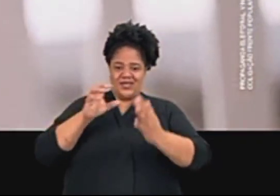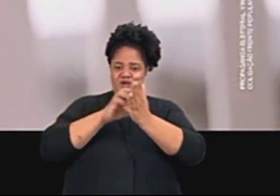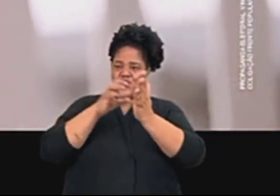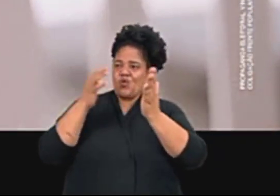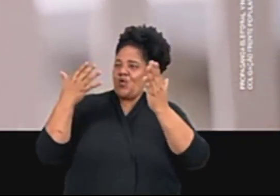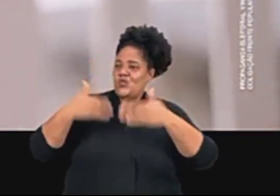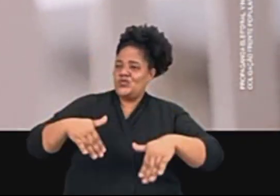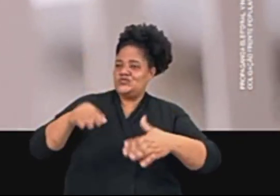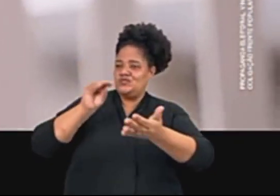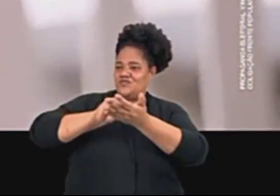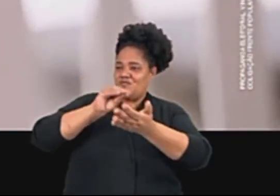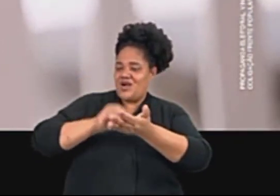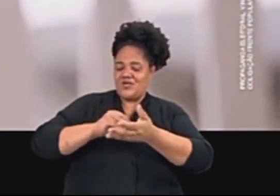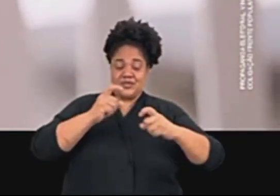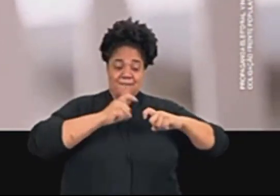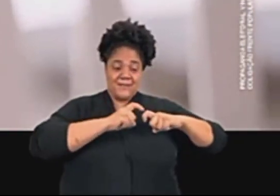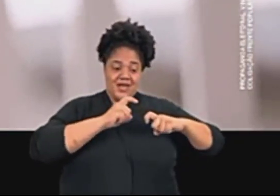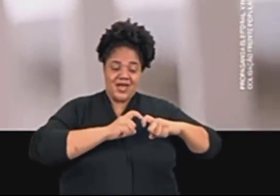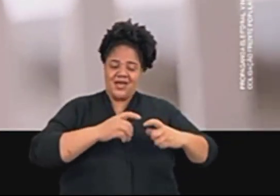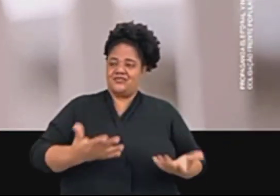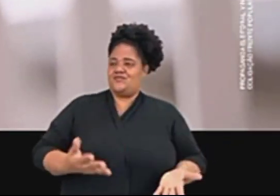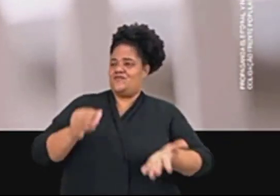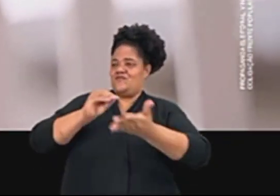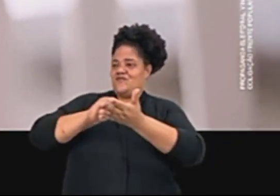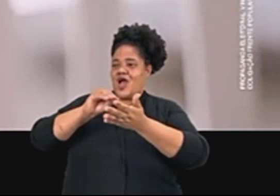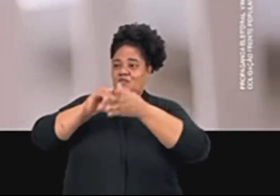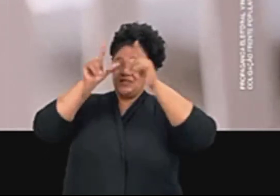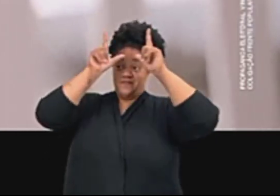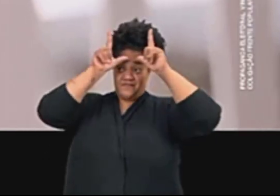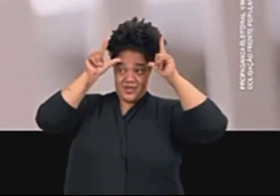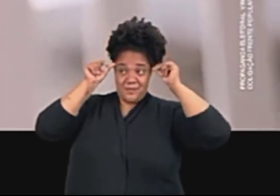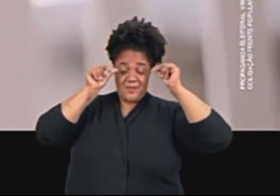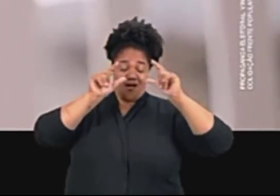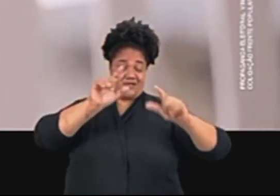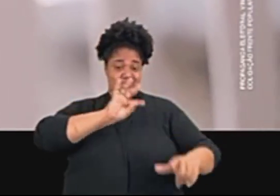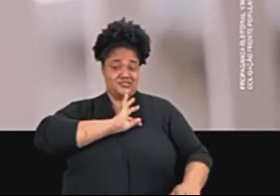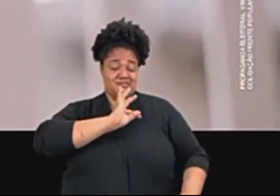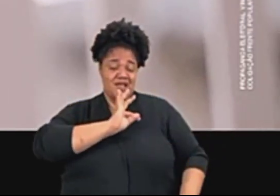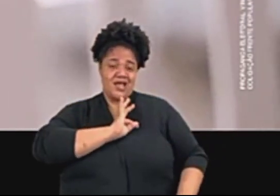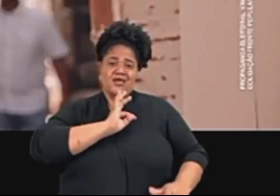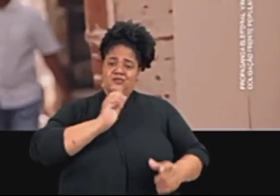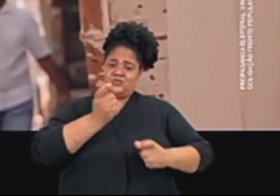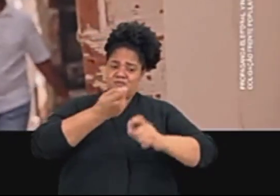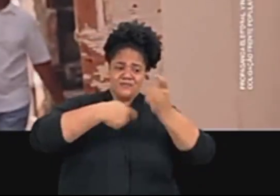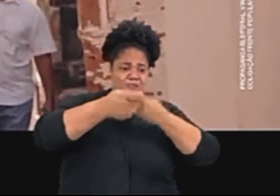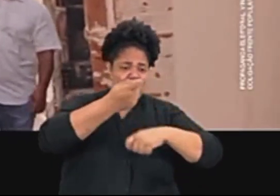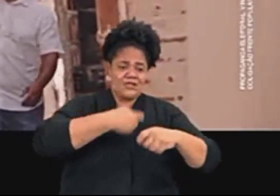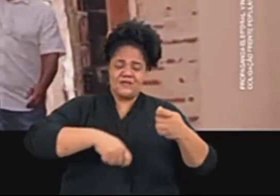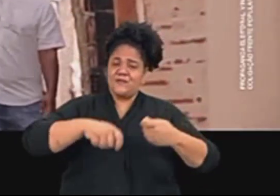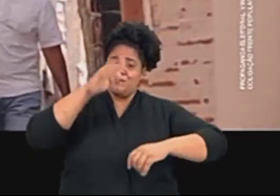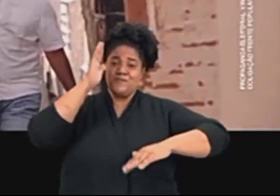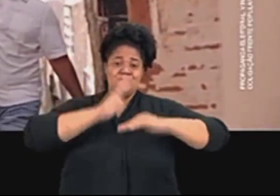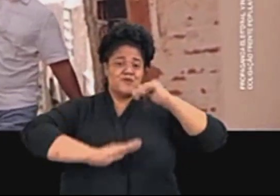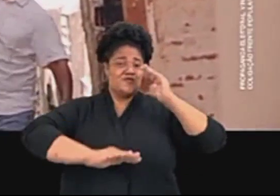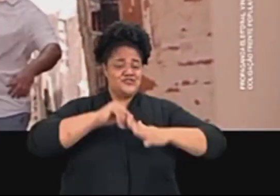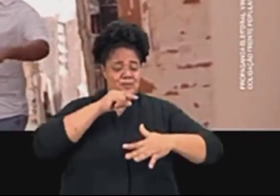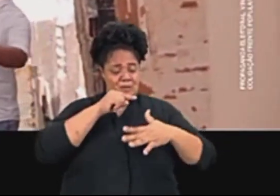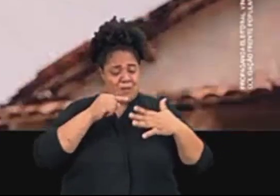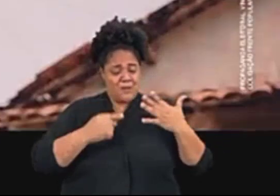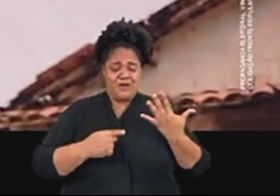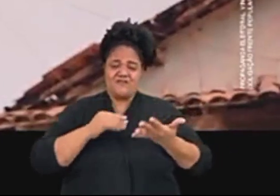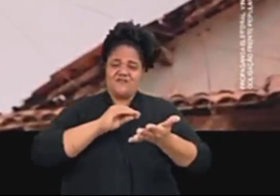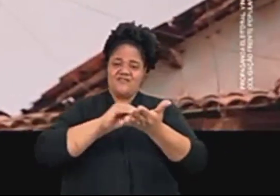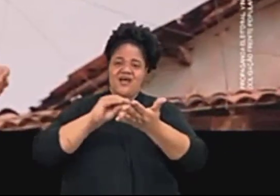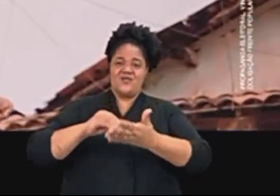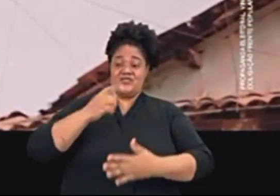Falta médico, falta técnico de enfermagem, falta administrativo que não tem. Minha missão como prefeito